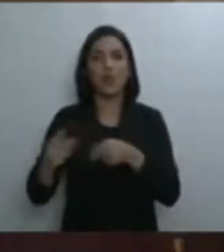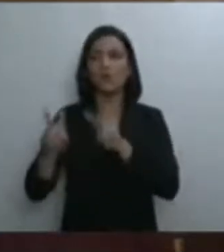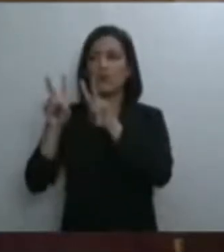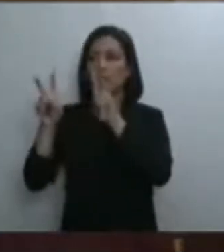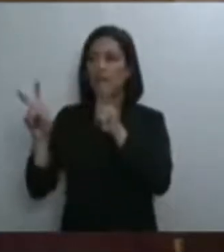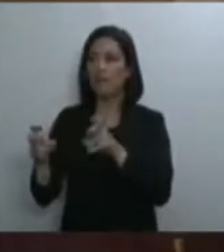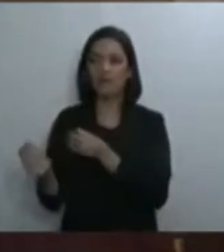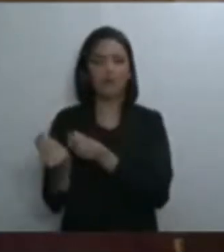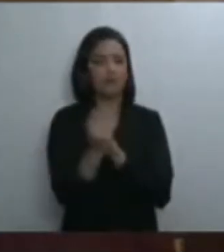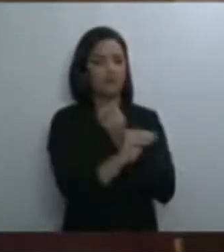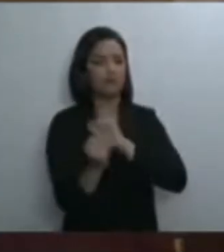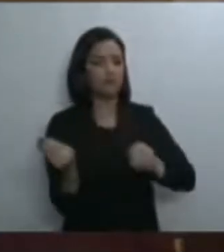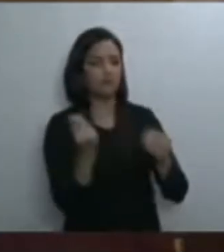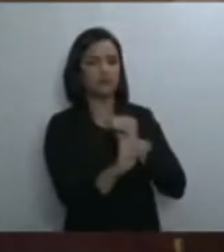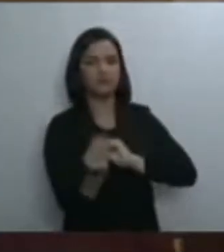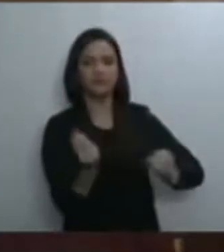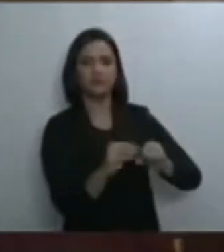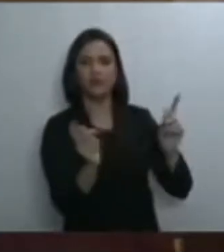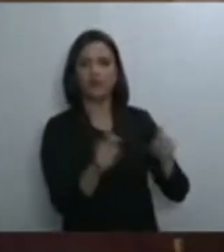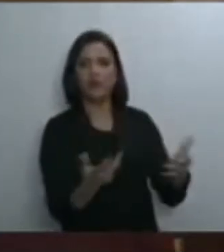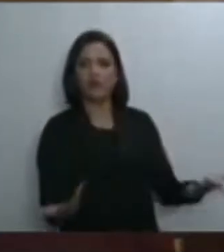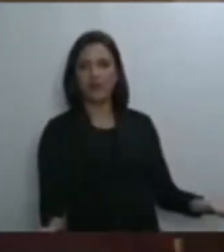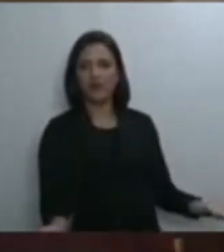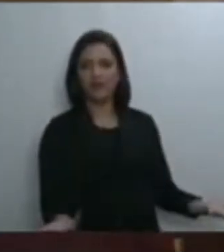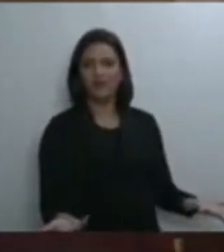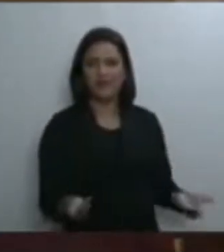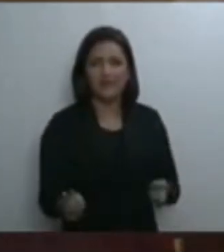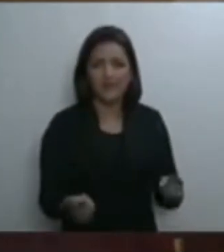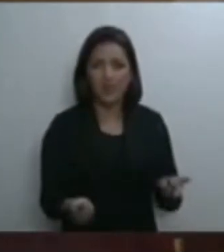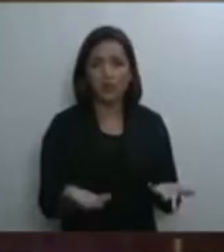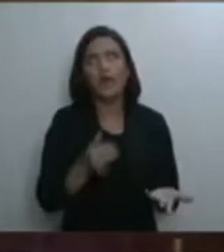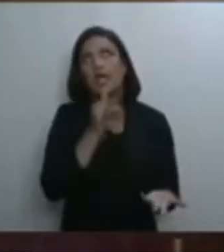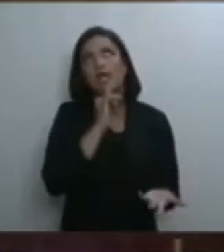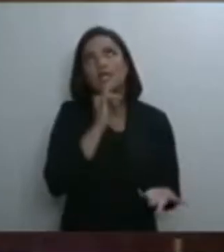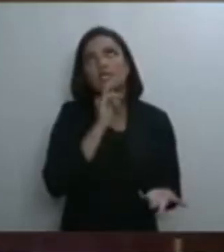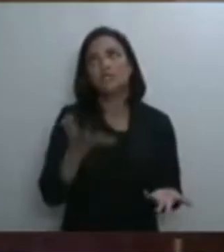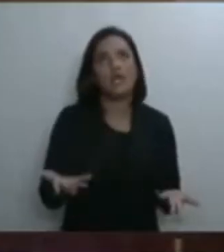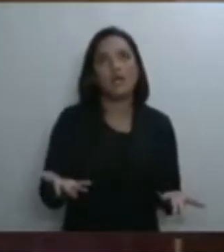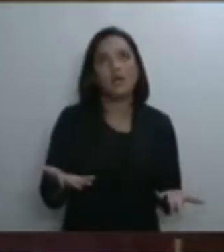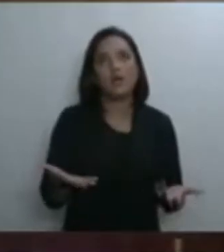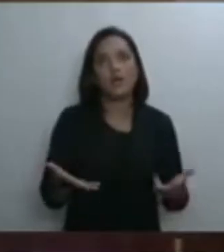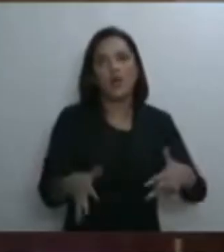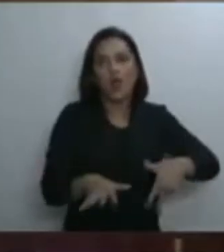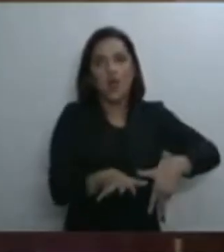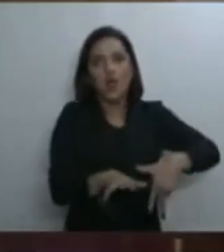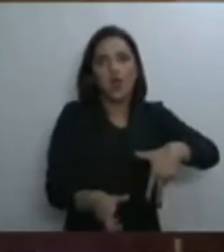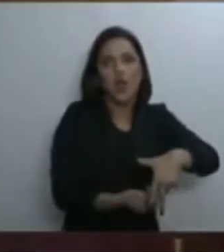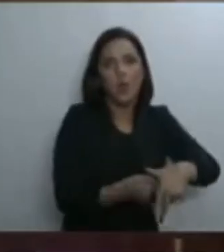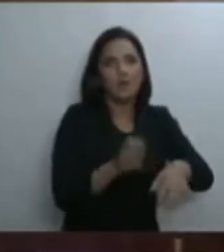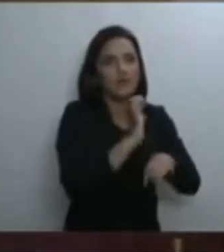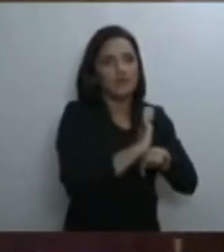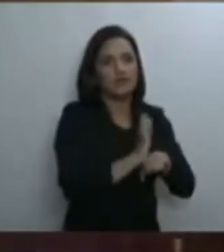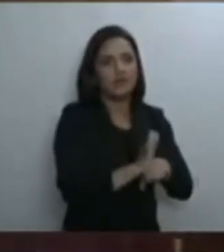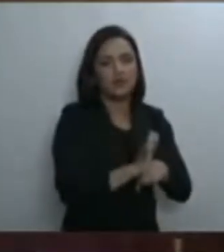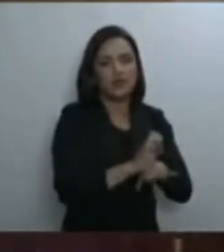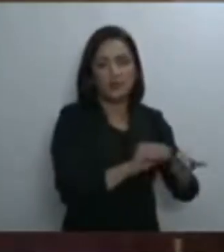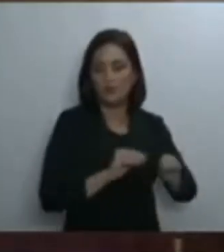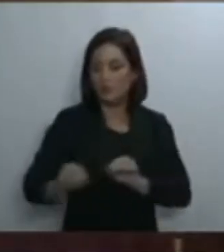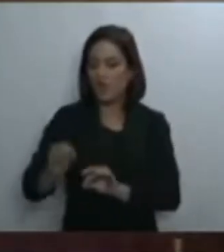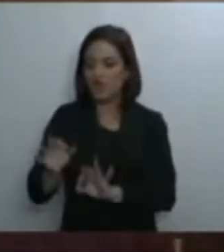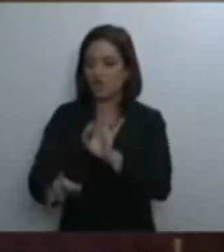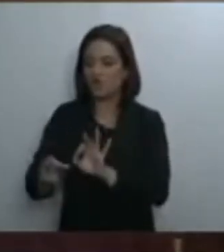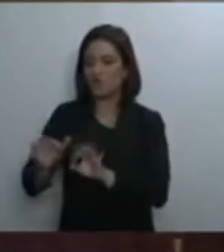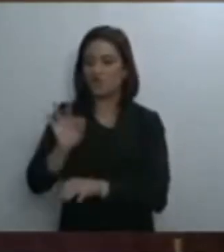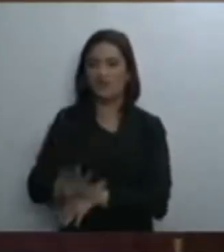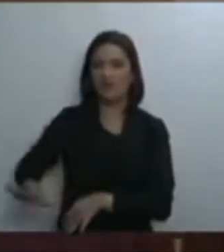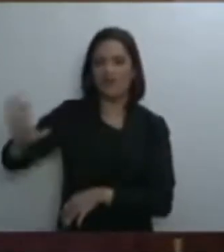ver com... Corrupção na esfera estadual vai para a Justiça Federal, para a sétima